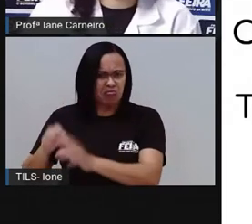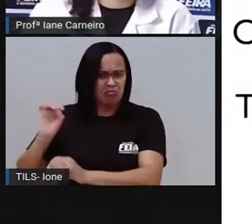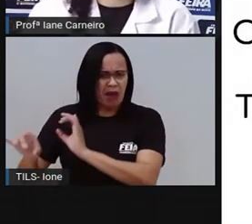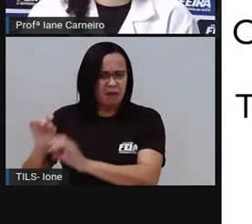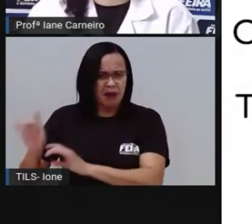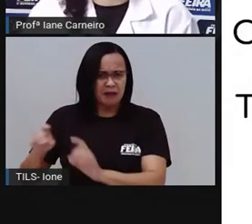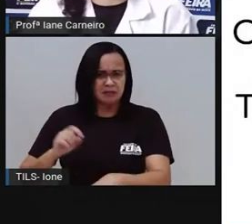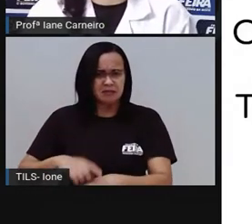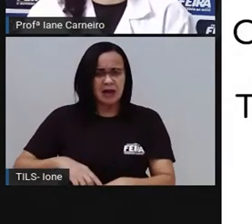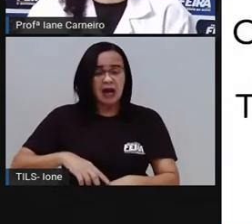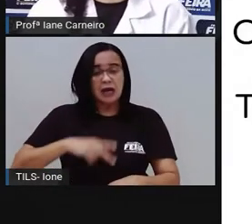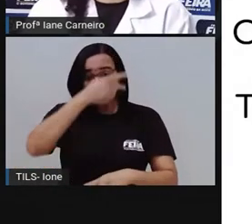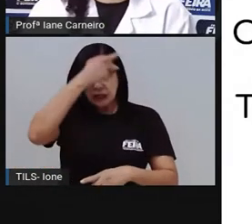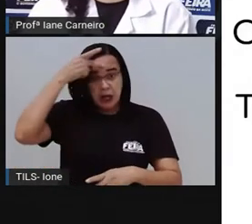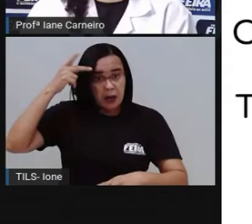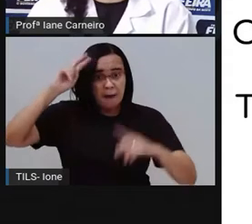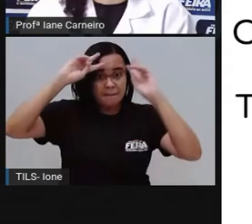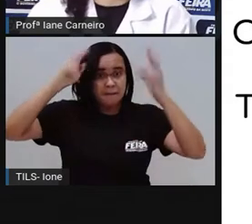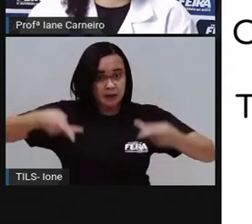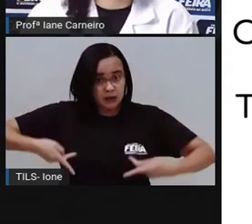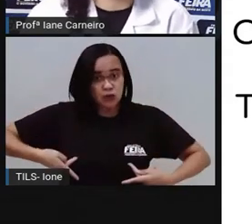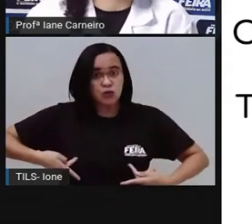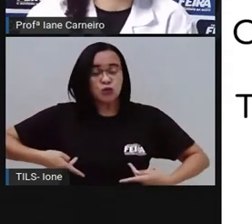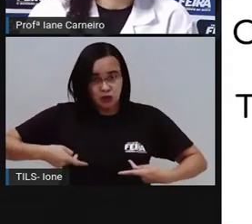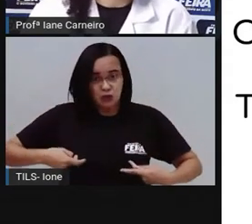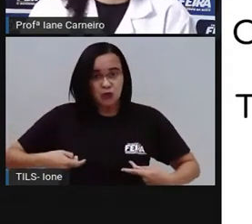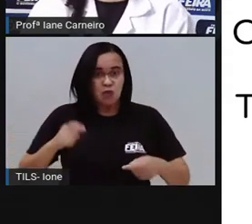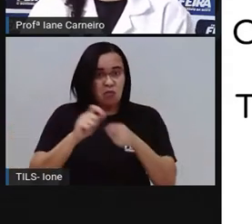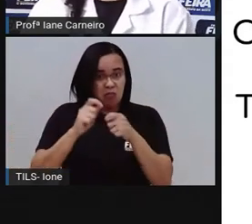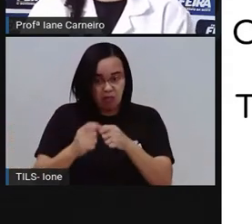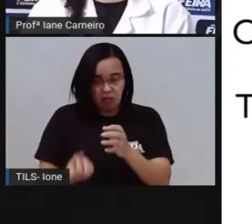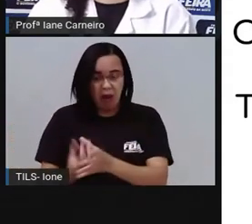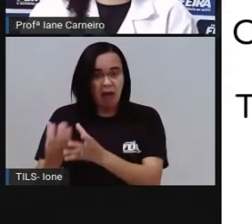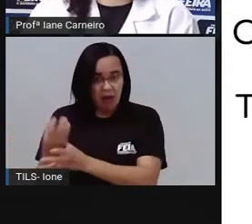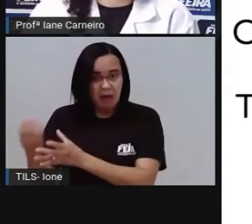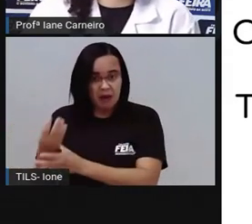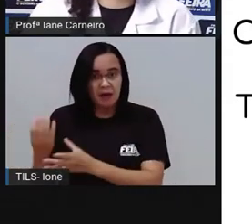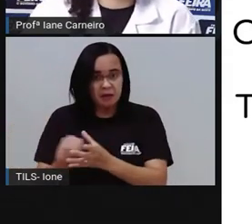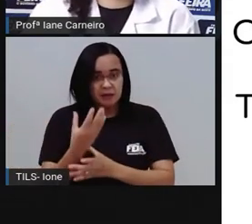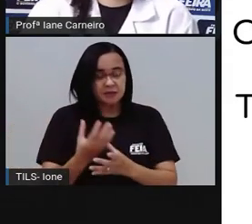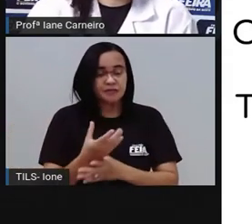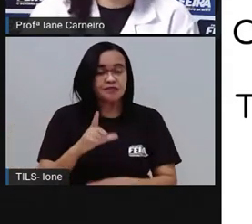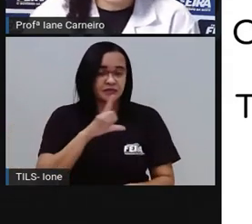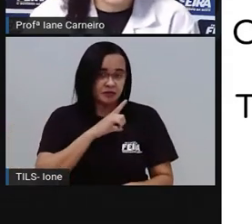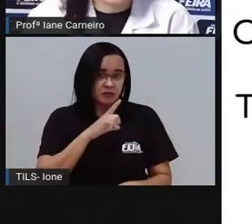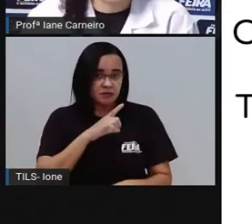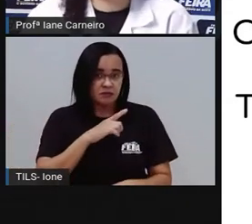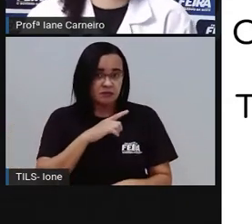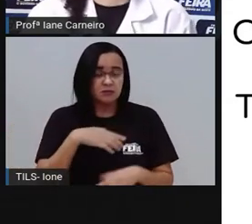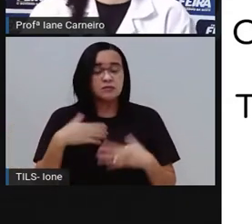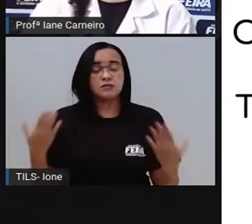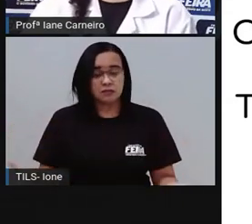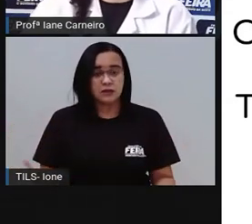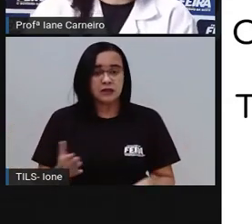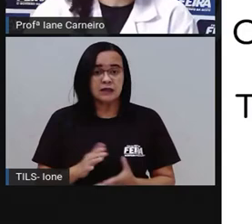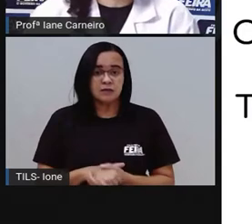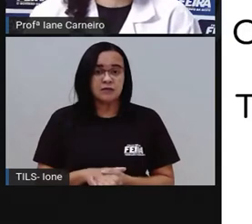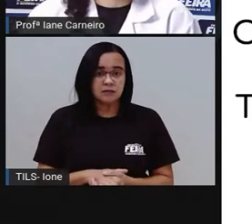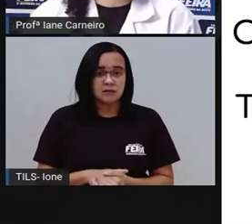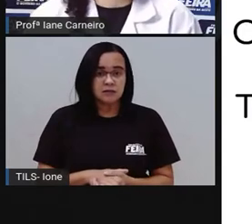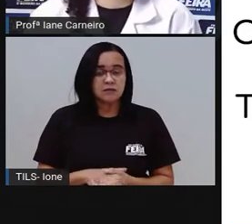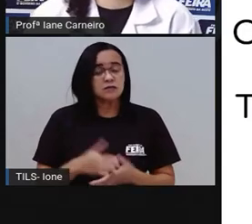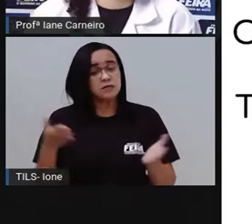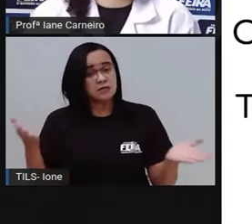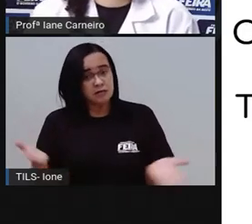sujeira aí que não se decompõe facilmente, né, ela é produzida pelo ser humano que produz esse lixo, né,